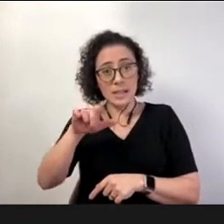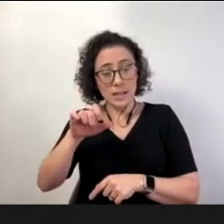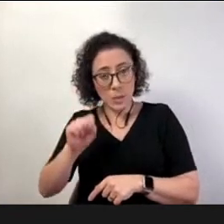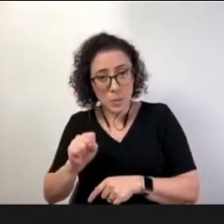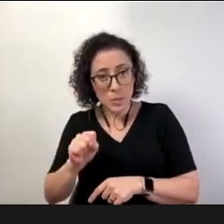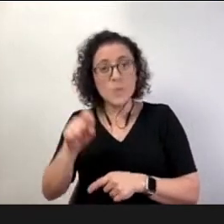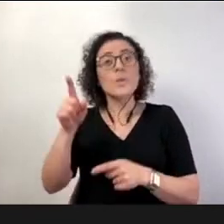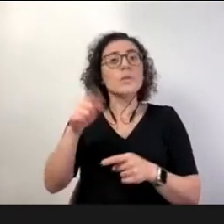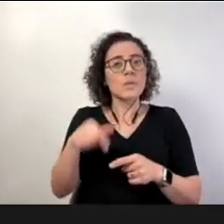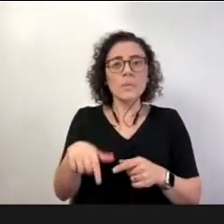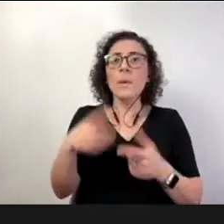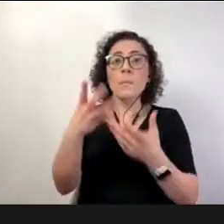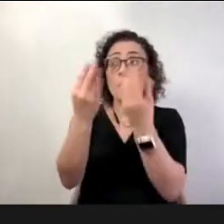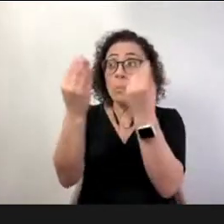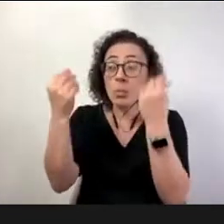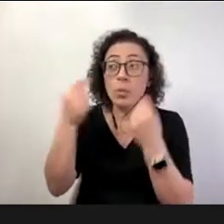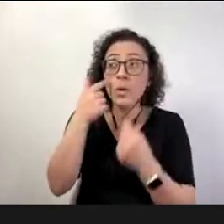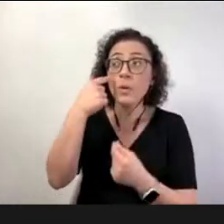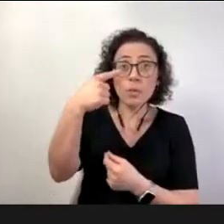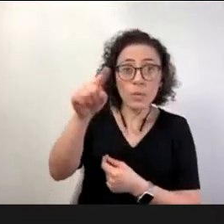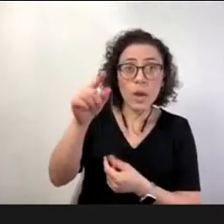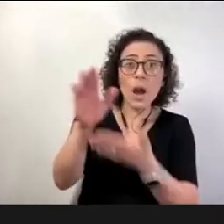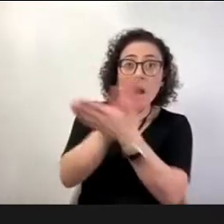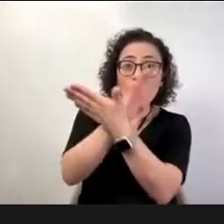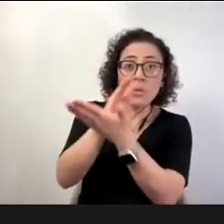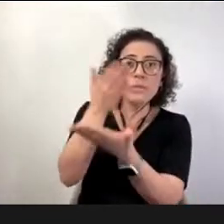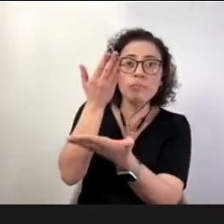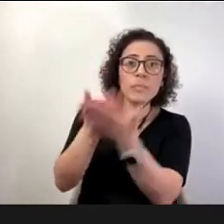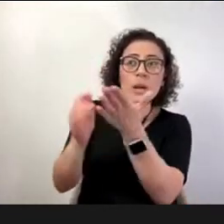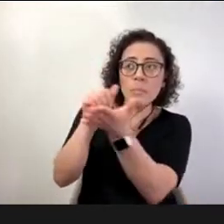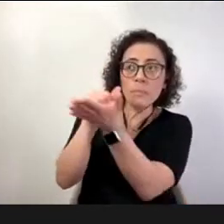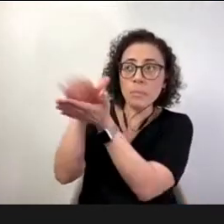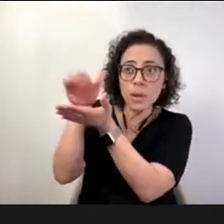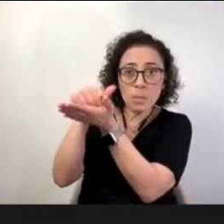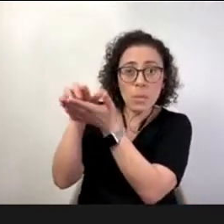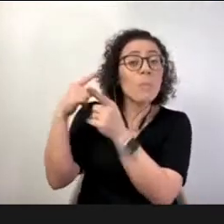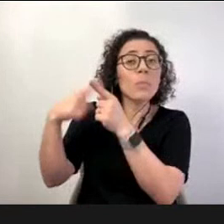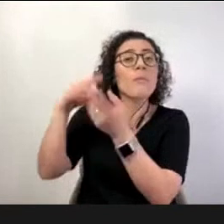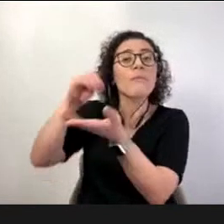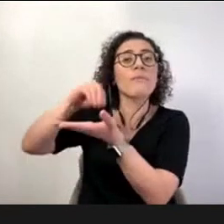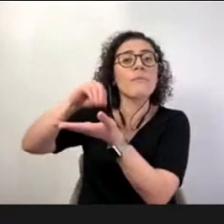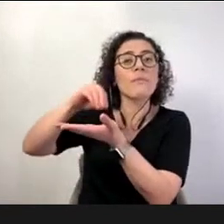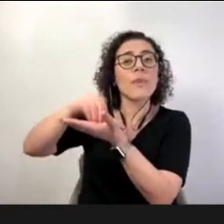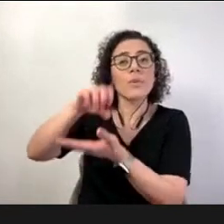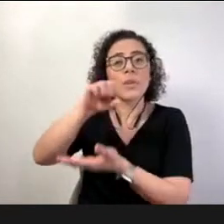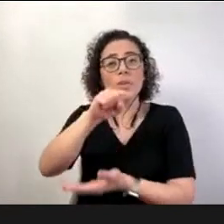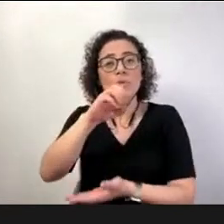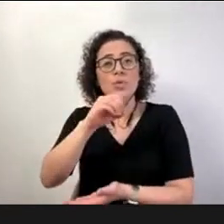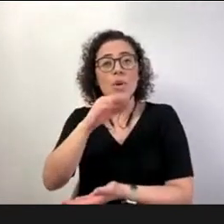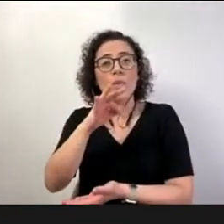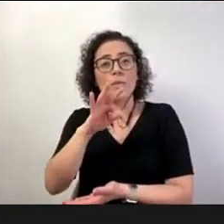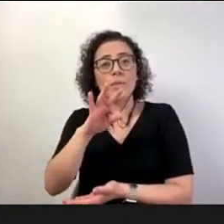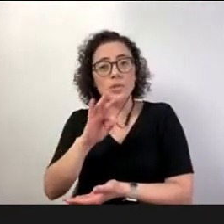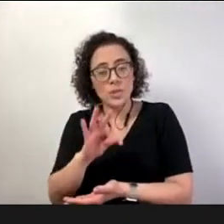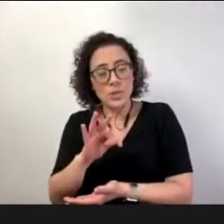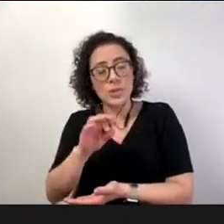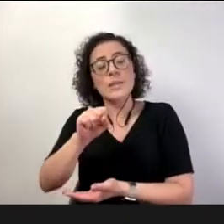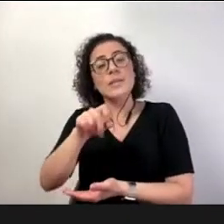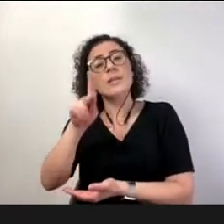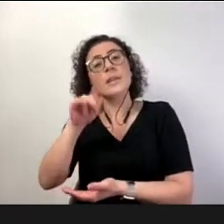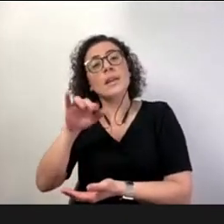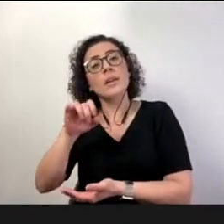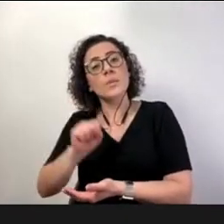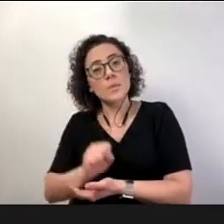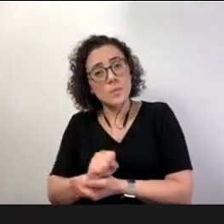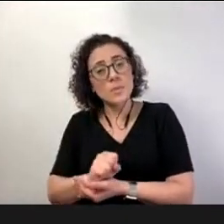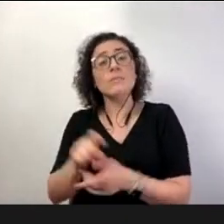considerando as soft skills né então quando a gente fala de formação cidadã a gente também tá falando sobre isso a gente traz